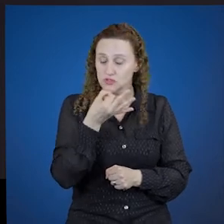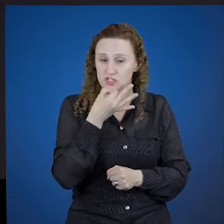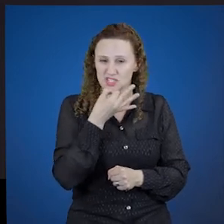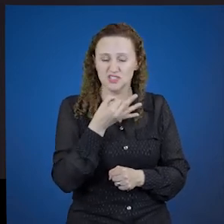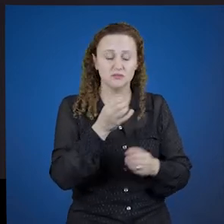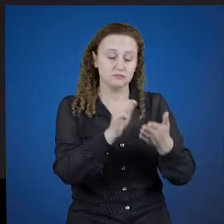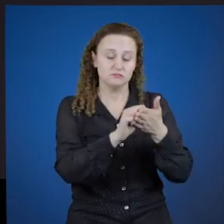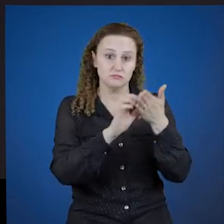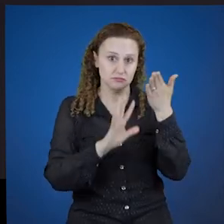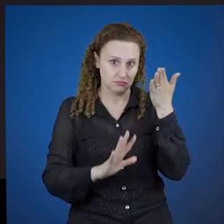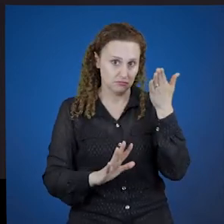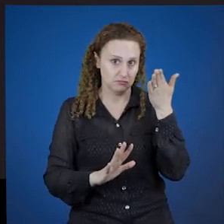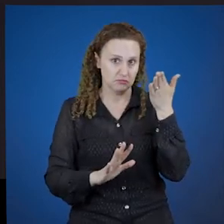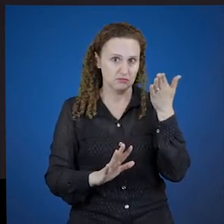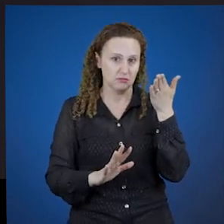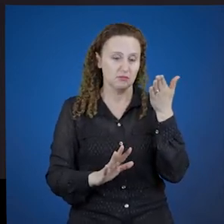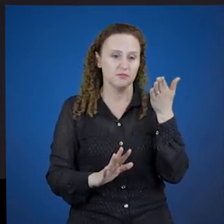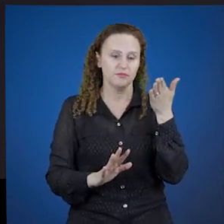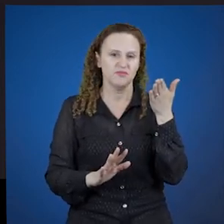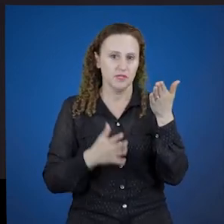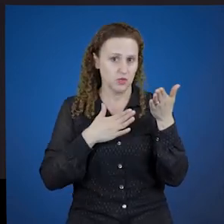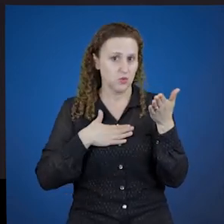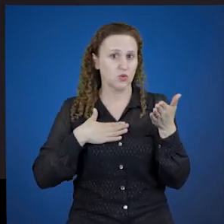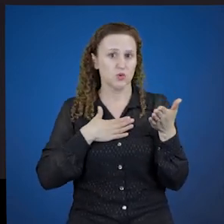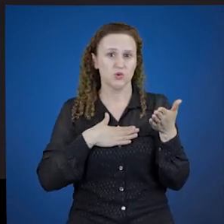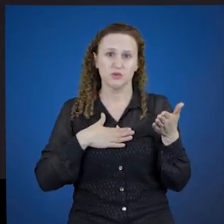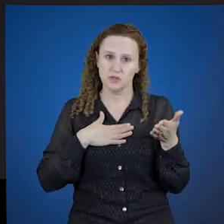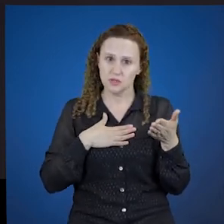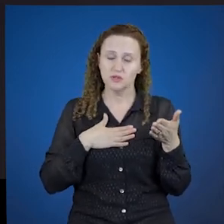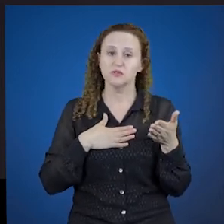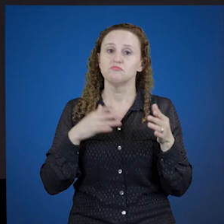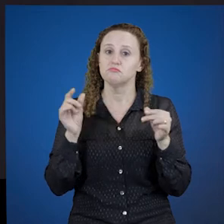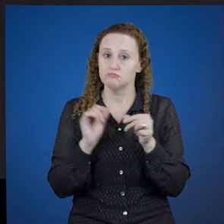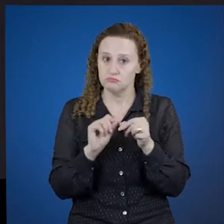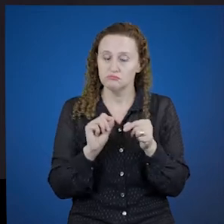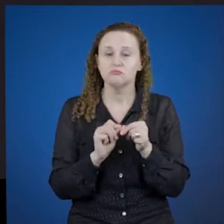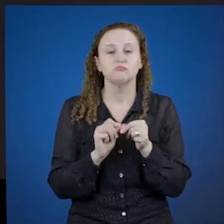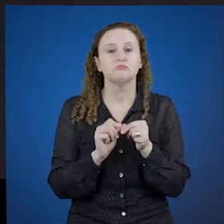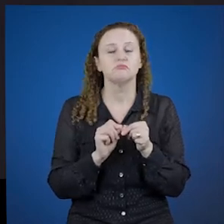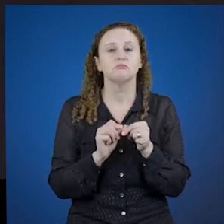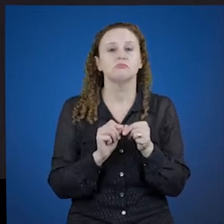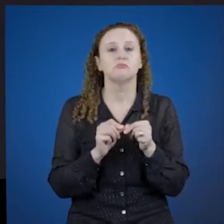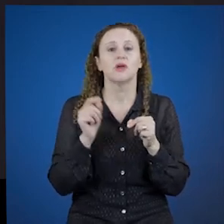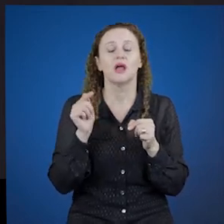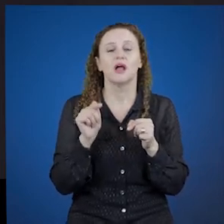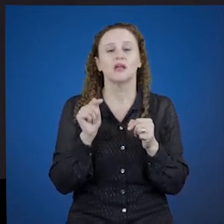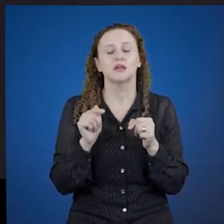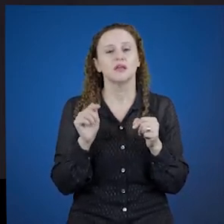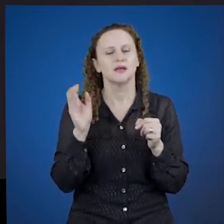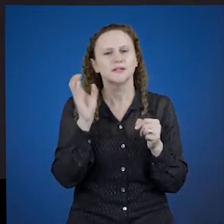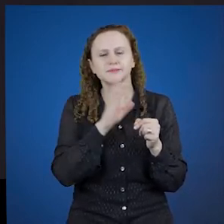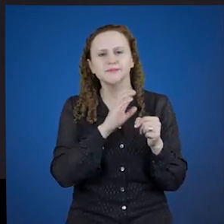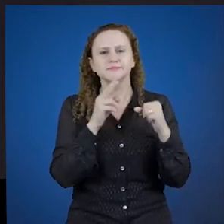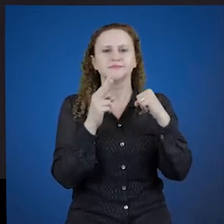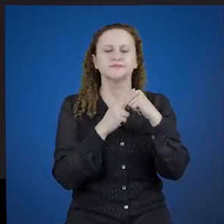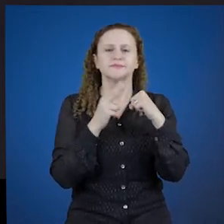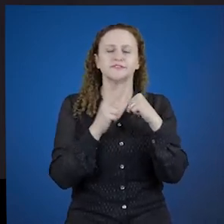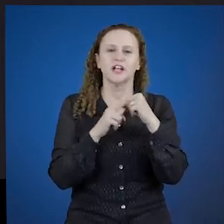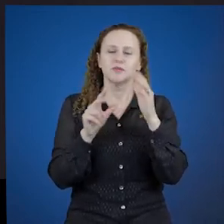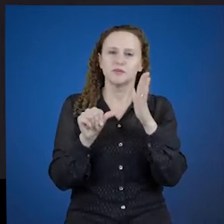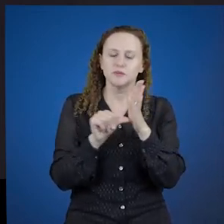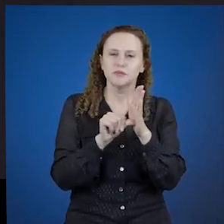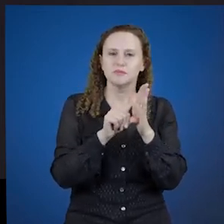sugerindo também uma série de exercícios. Gostaria muito que vocês fizessem. Aqui, rapidamente, então,